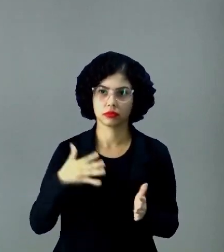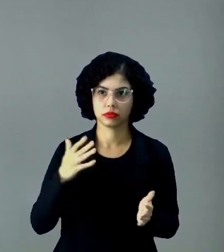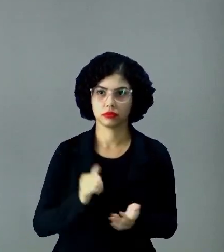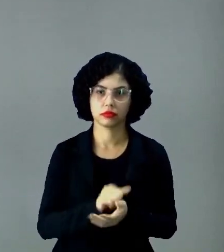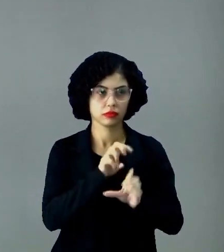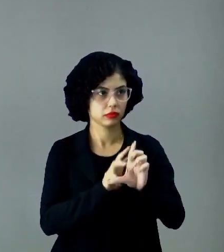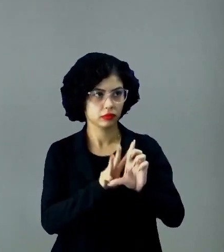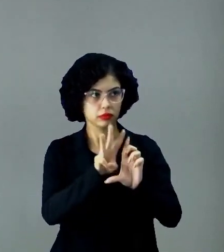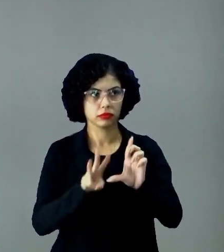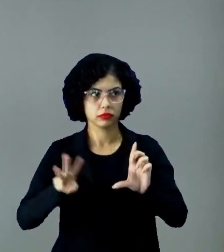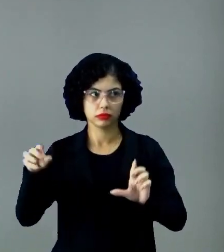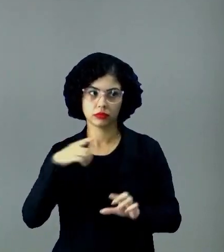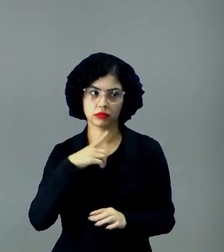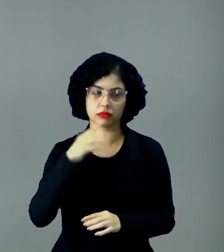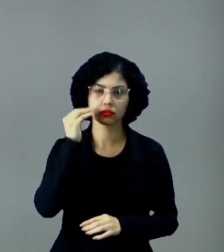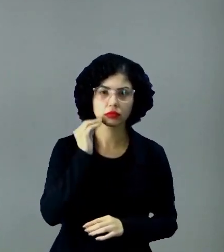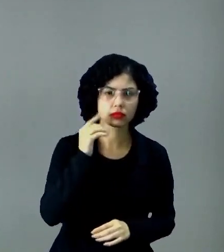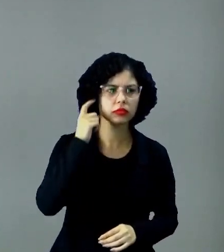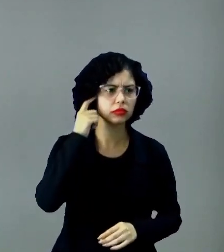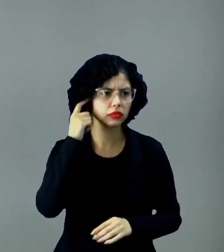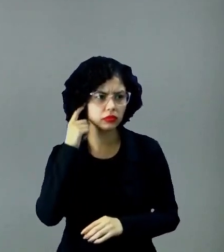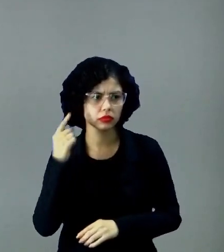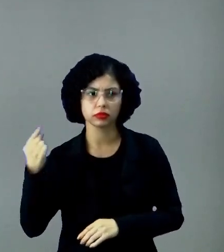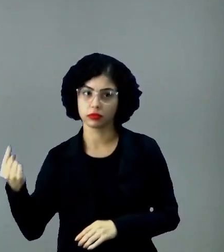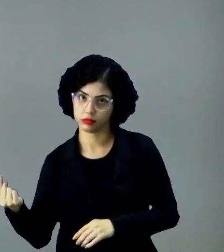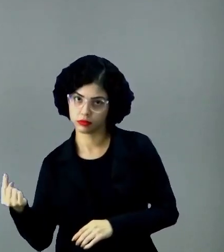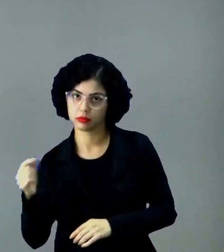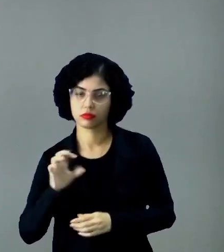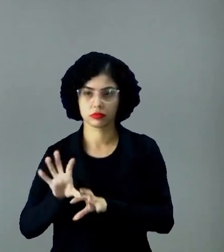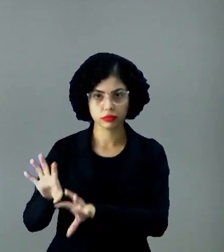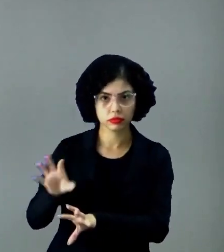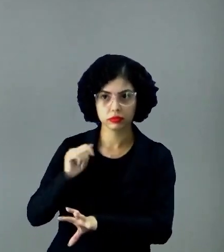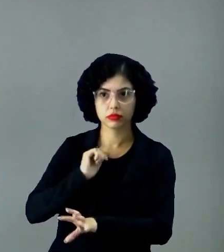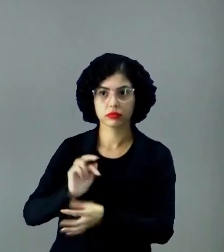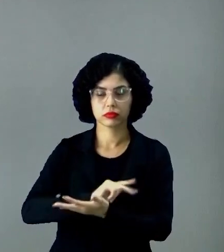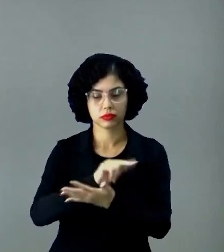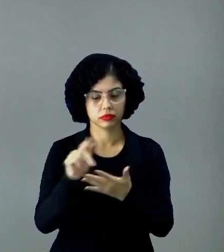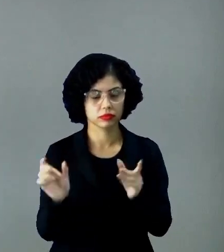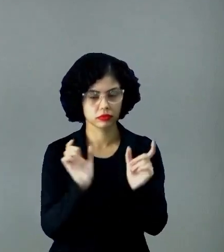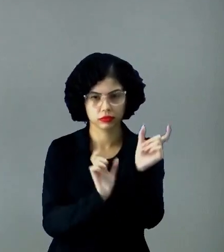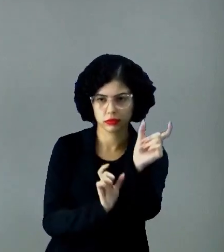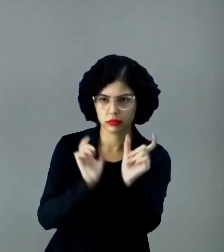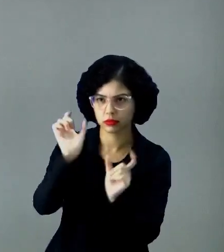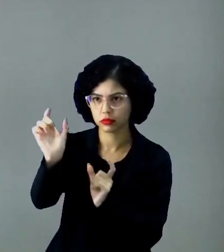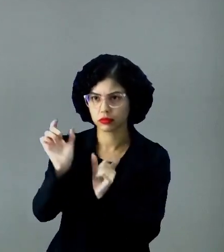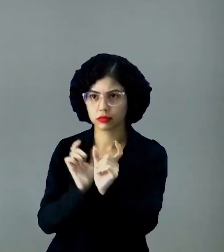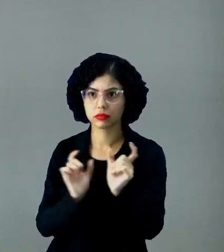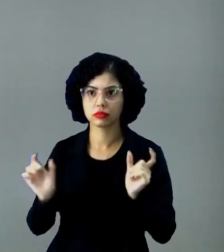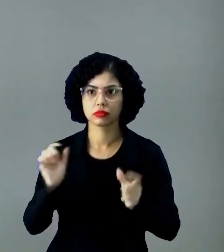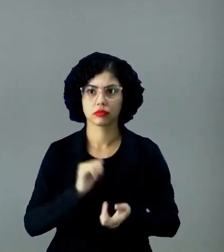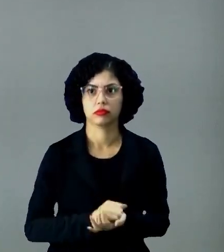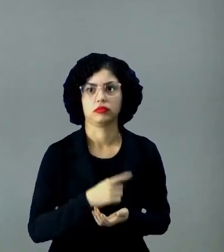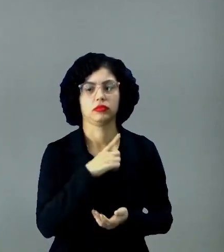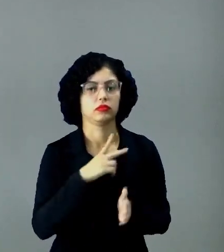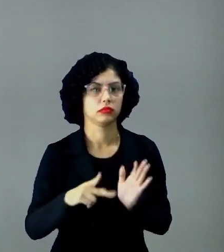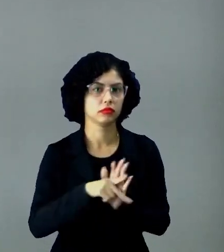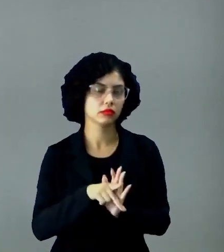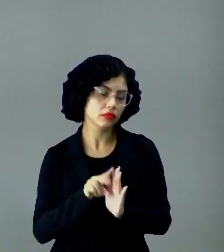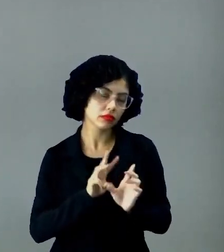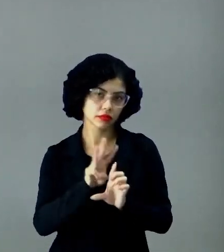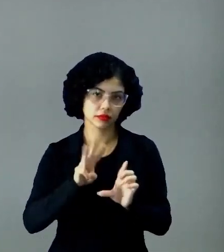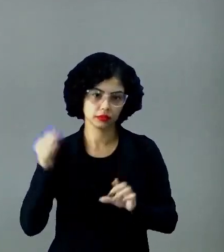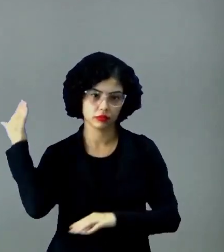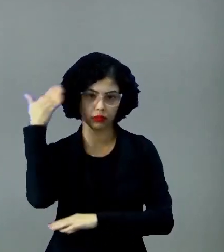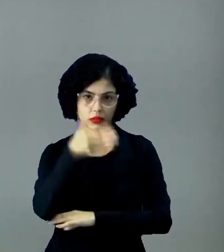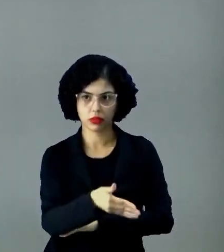sites, eles tendem a pensar de uma maneira. Então, são por meio de palavrinhas que determinados sites